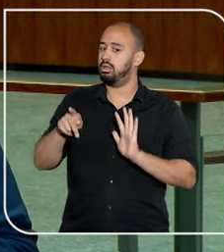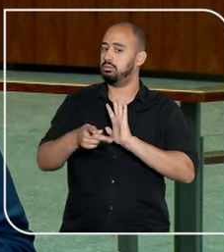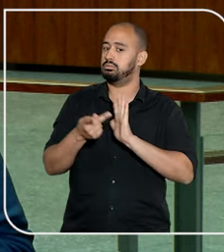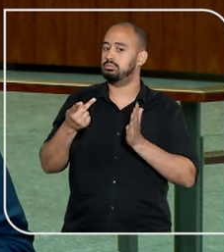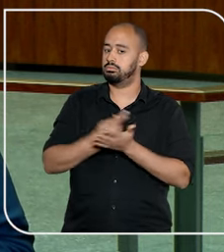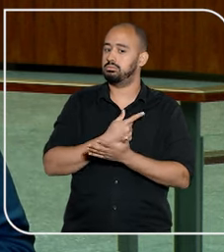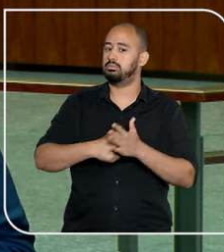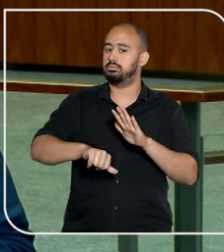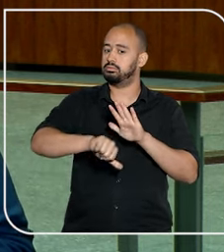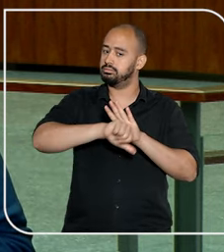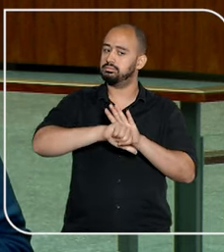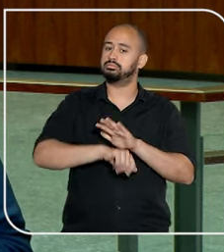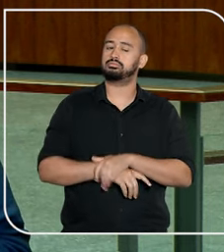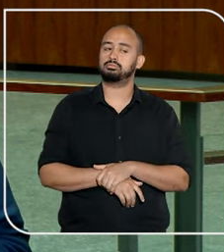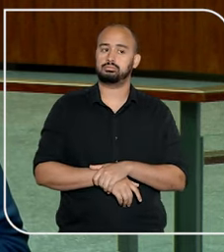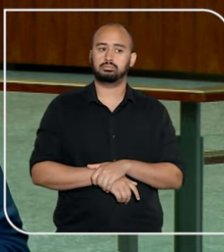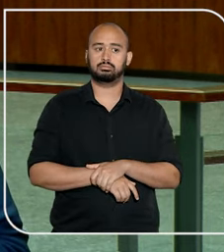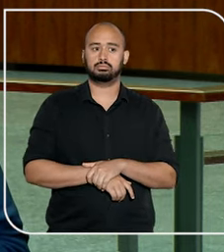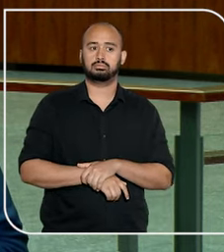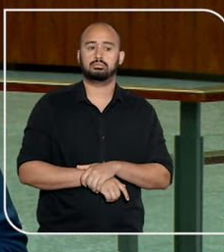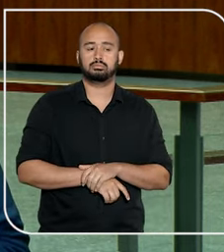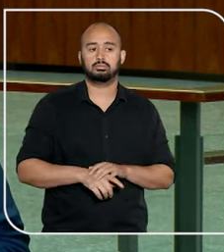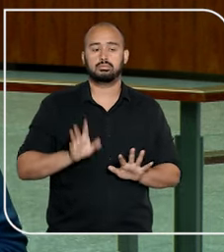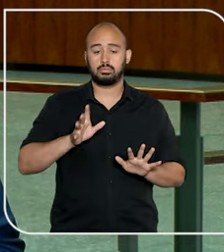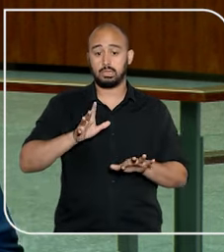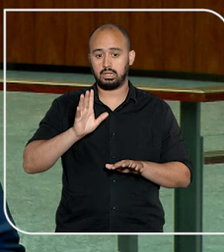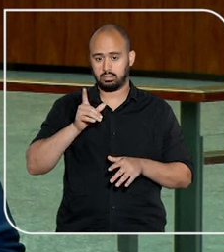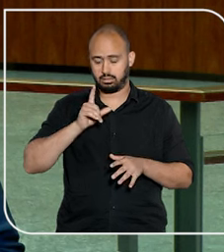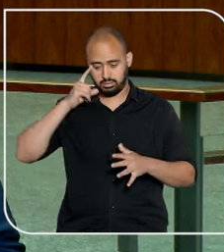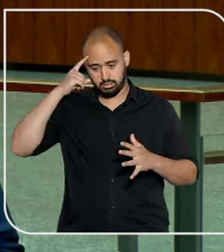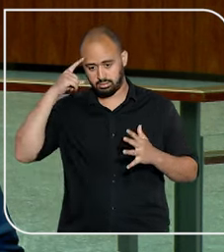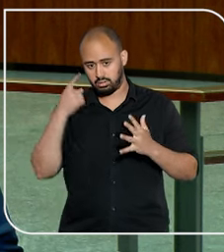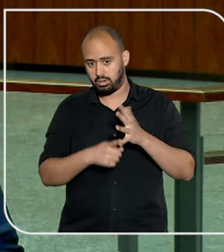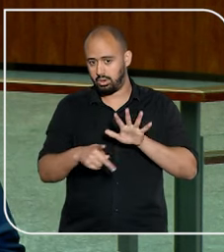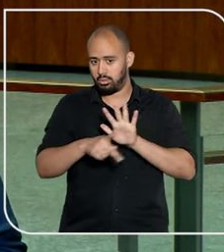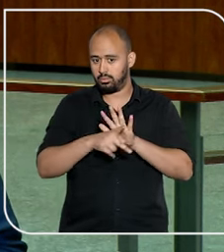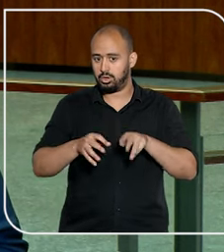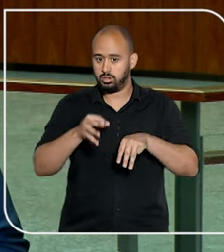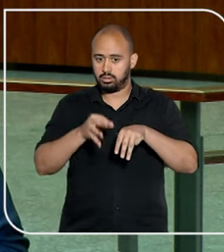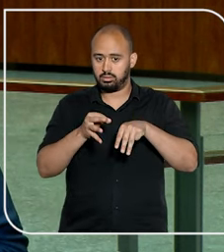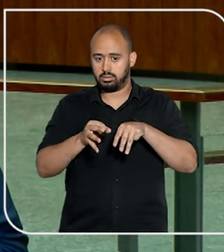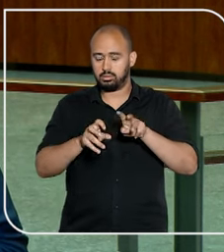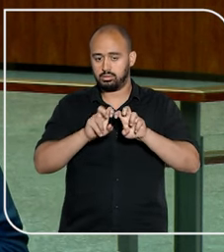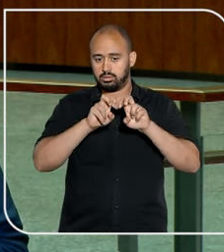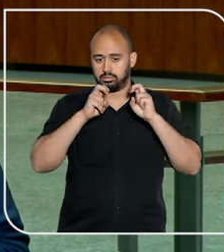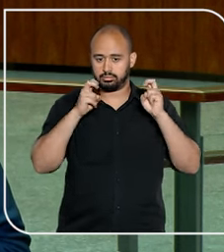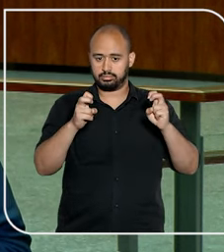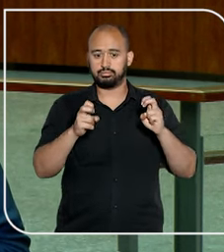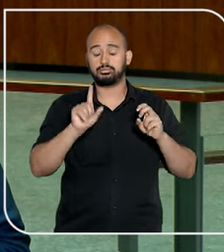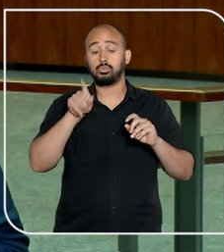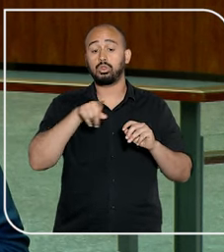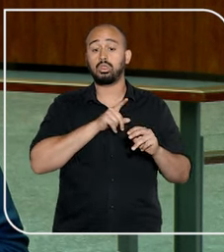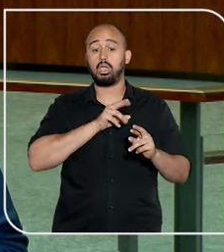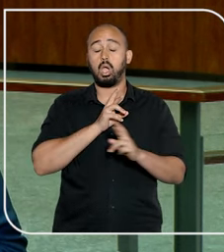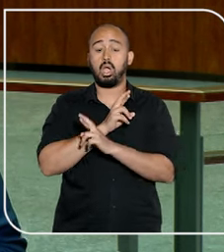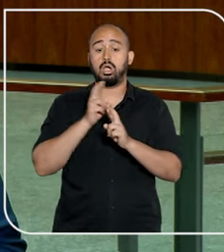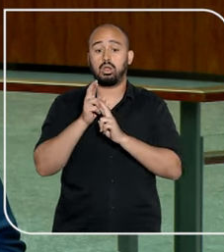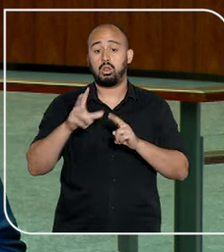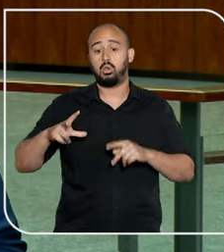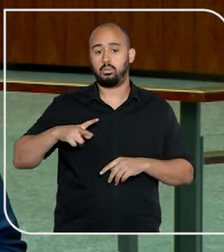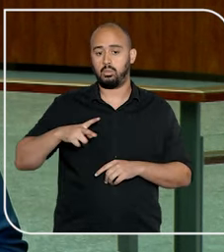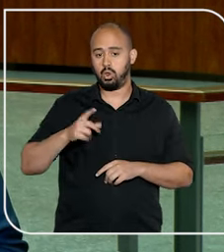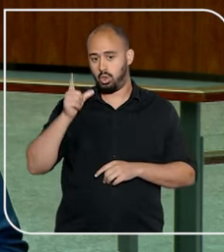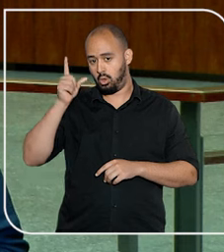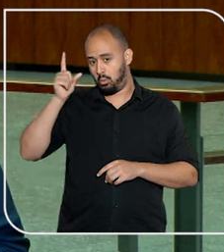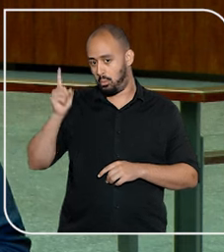No STJ, precedentes importantes sobre o tema foram definidos por ministros e turmas da corte, seja em relação aos